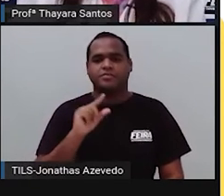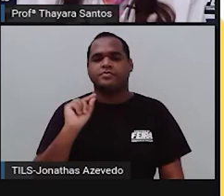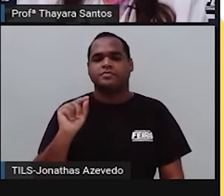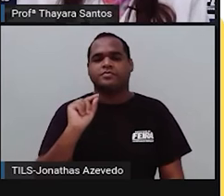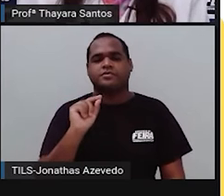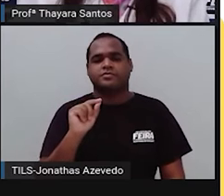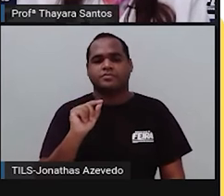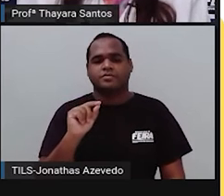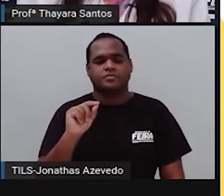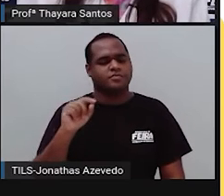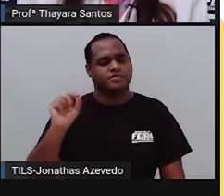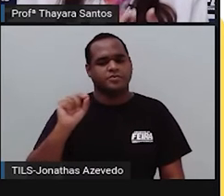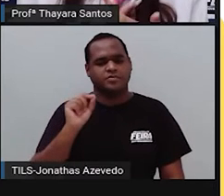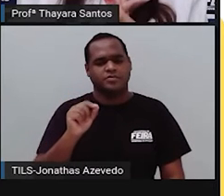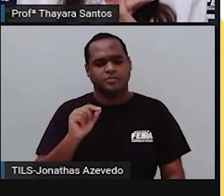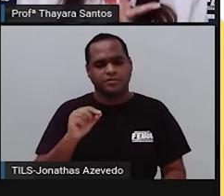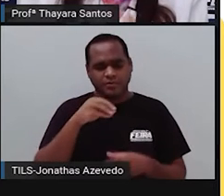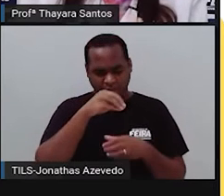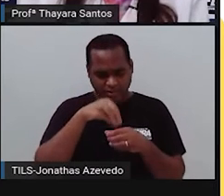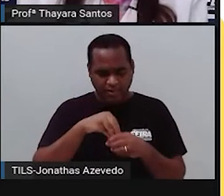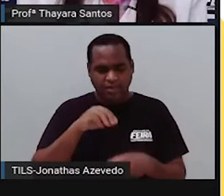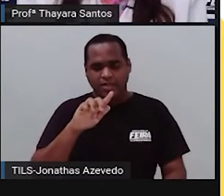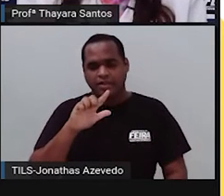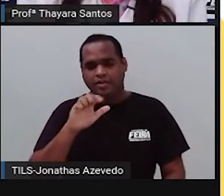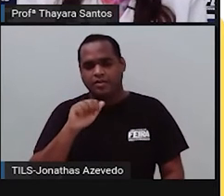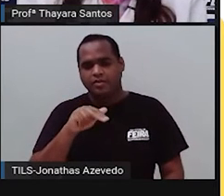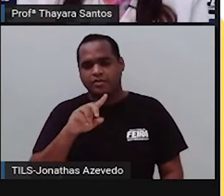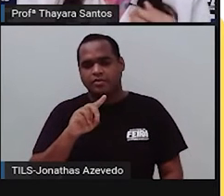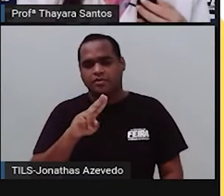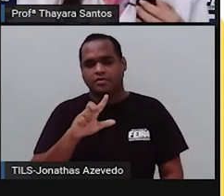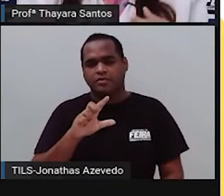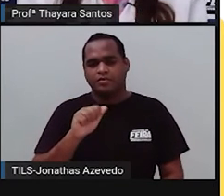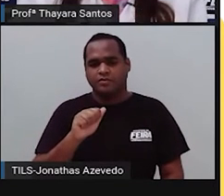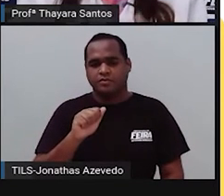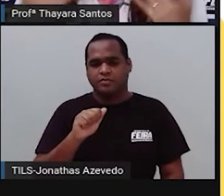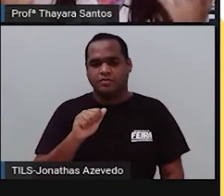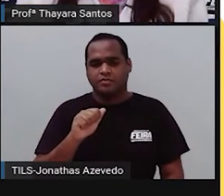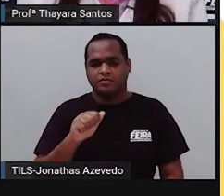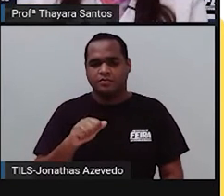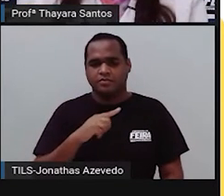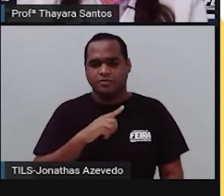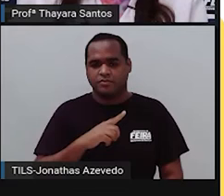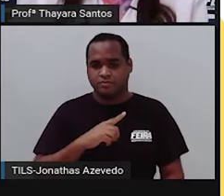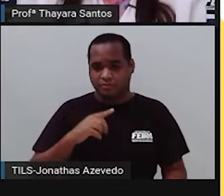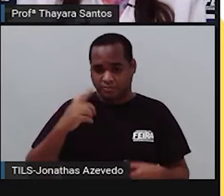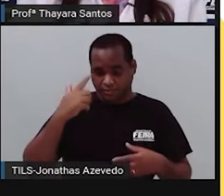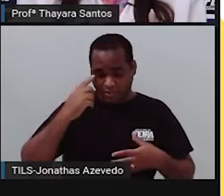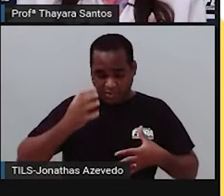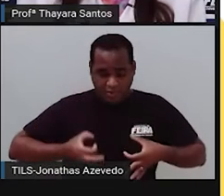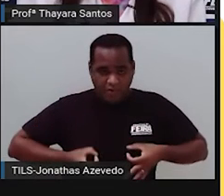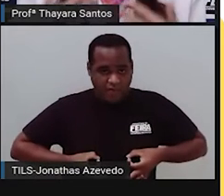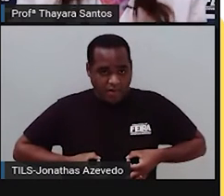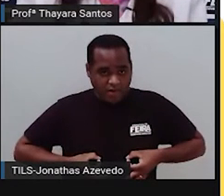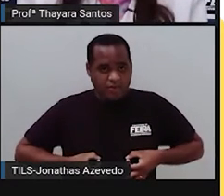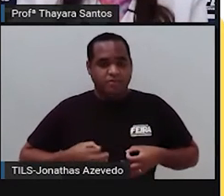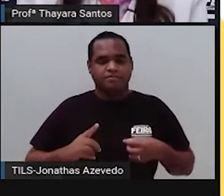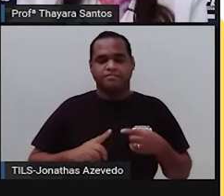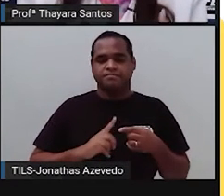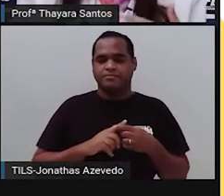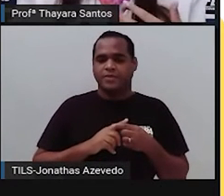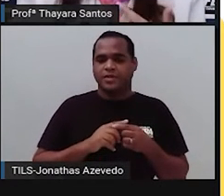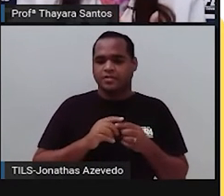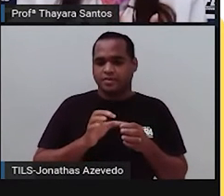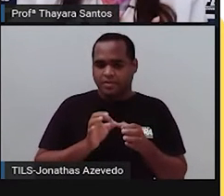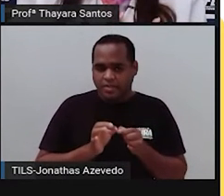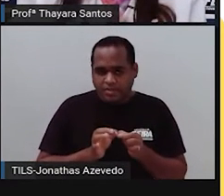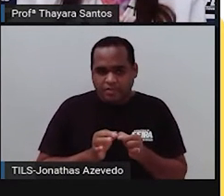nas nossas glândulas. E onde é que a gente tem glândulas no nosso corpo? A gente tem os ovários, que são glândulas. A gente tem os testículos, que são